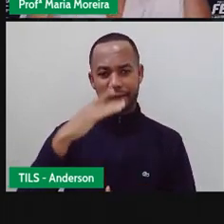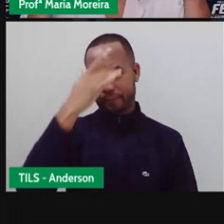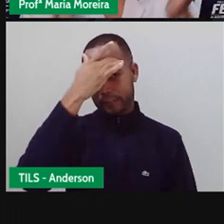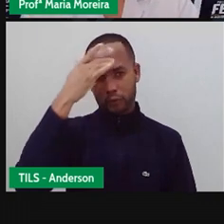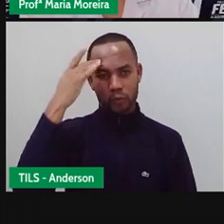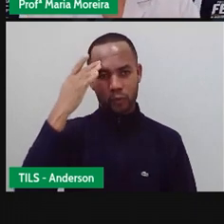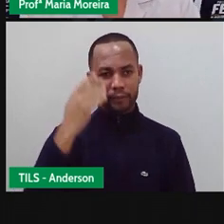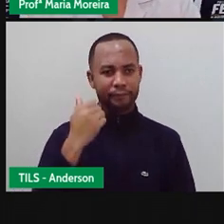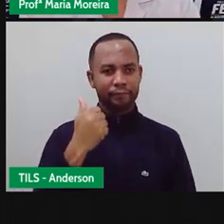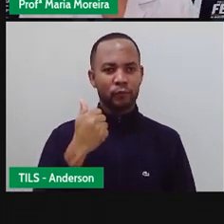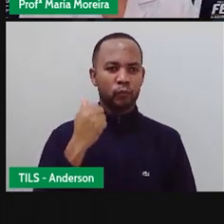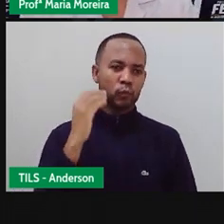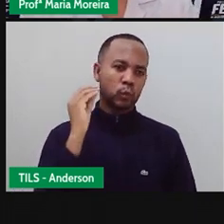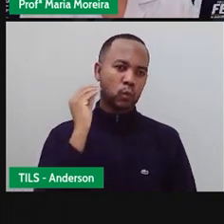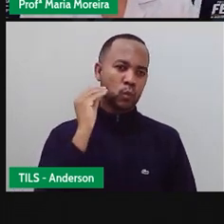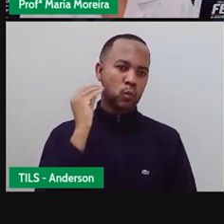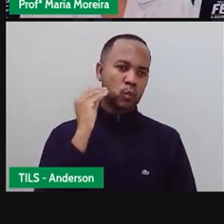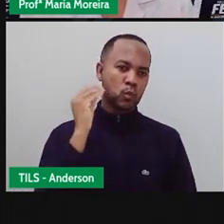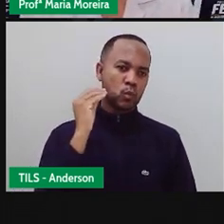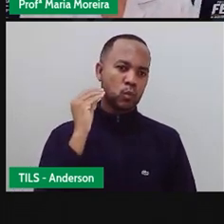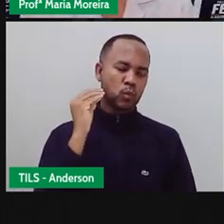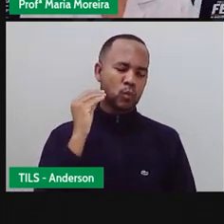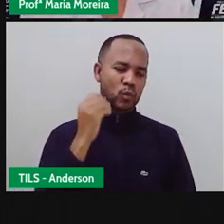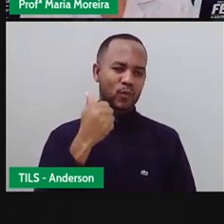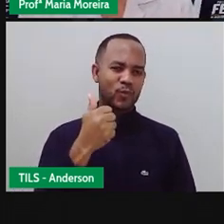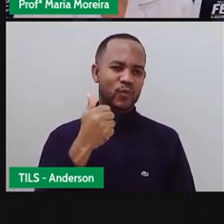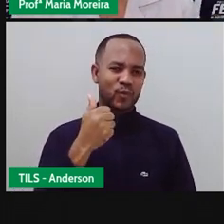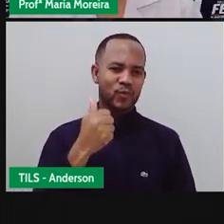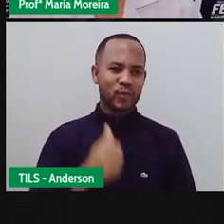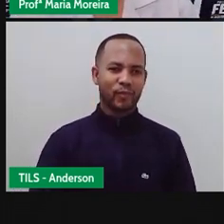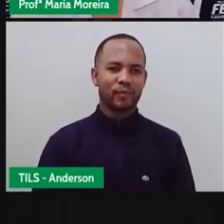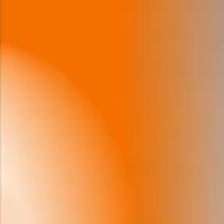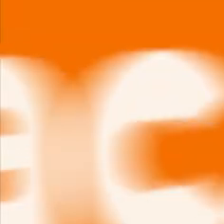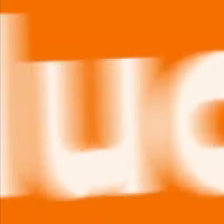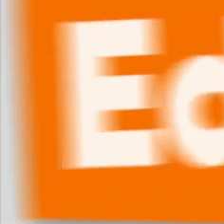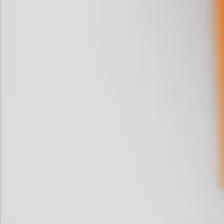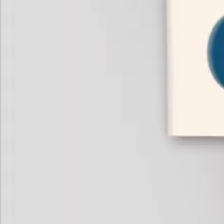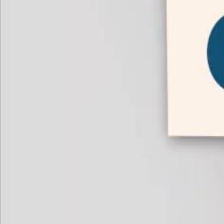Um beijo de Promaria E um beijo de Anderson aí pra vocês, tá?